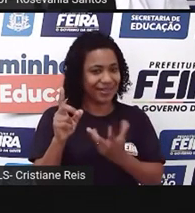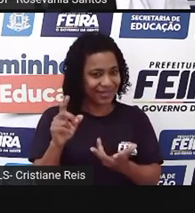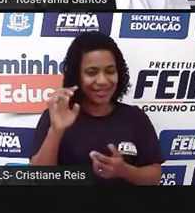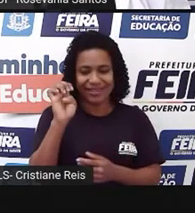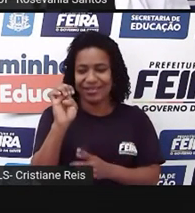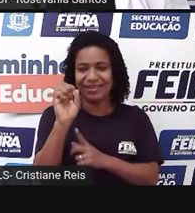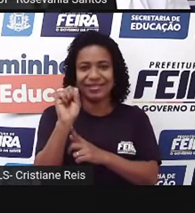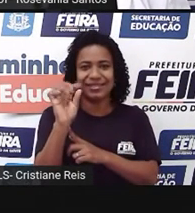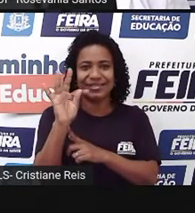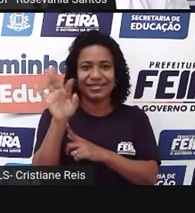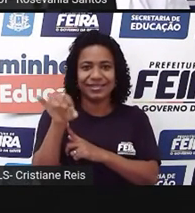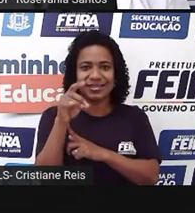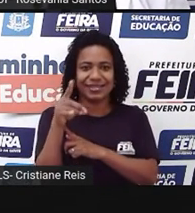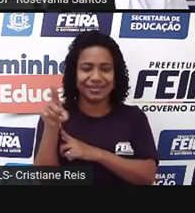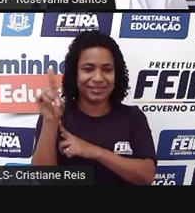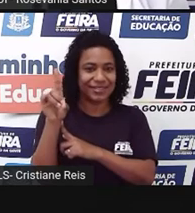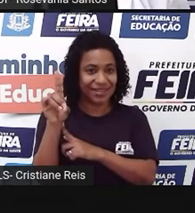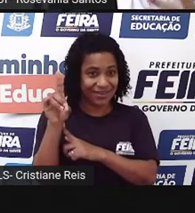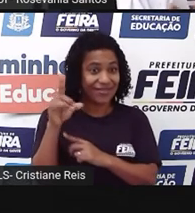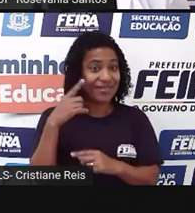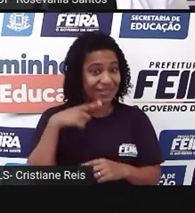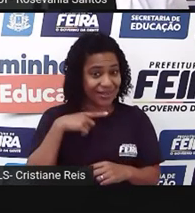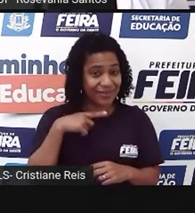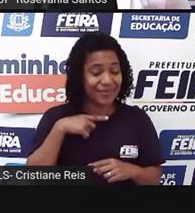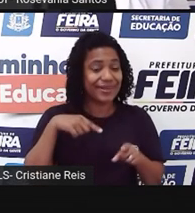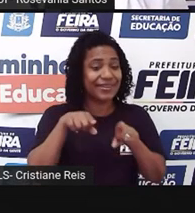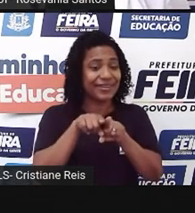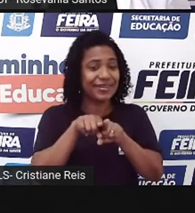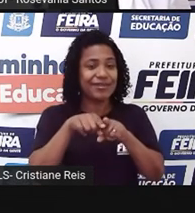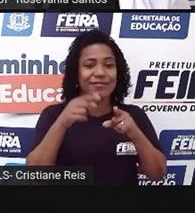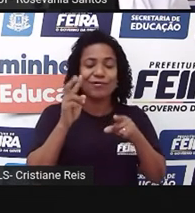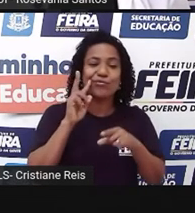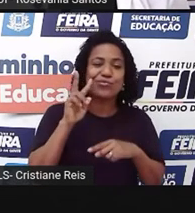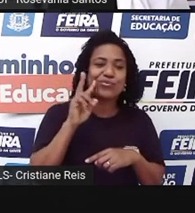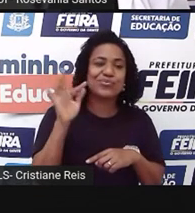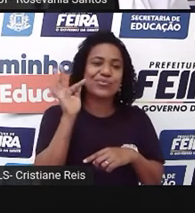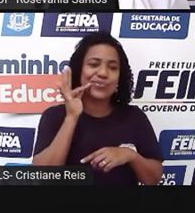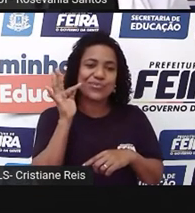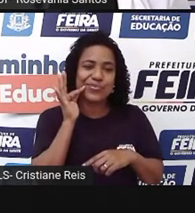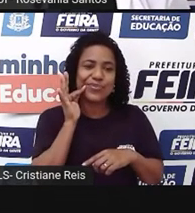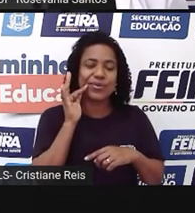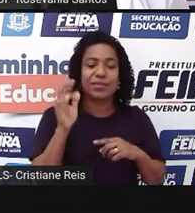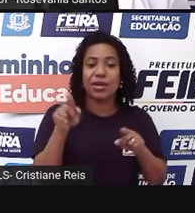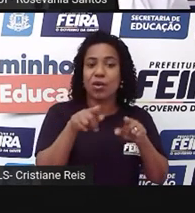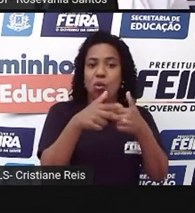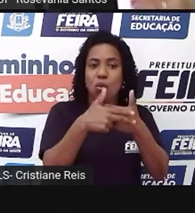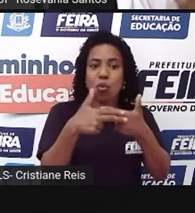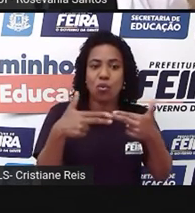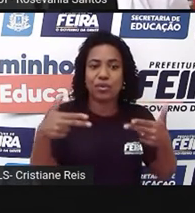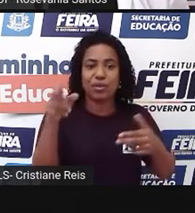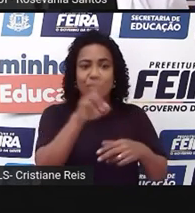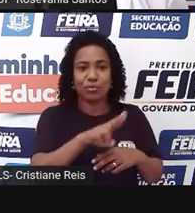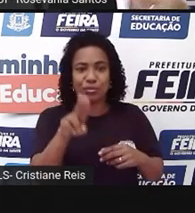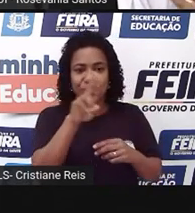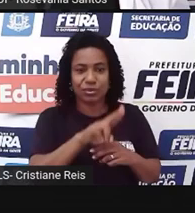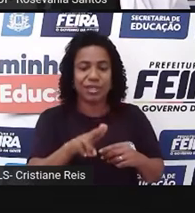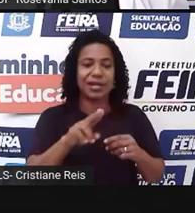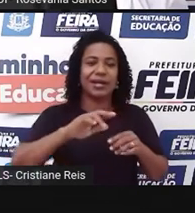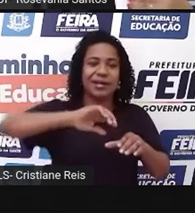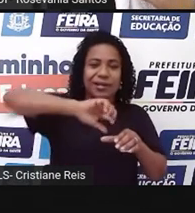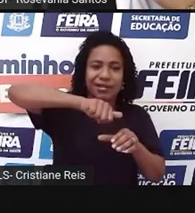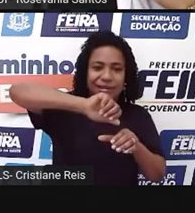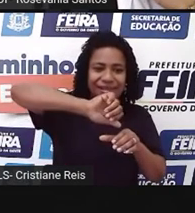também, além de todas essas variedades, tem a Feira de Usados, que você compra desde torneira,